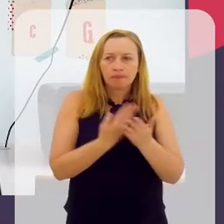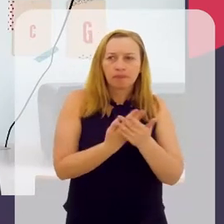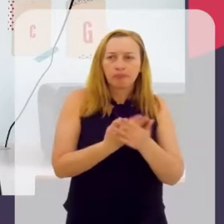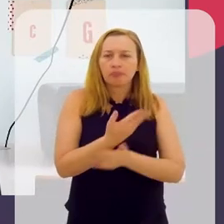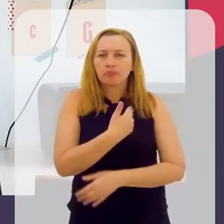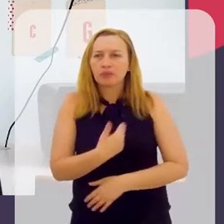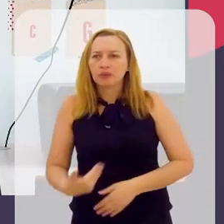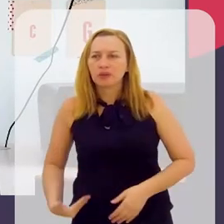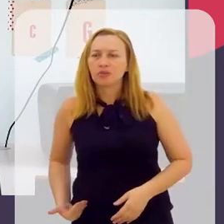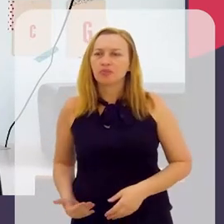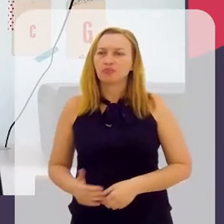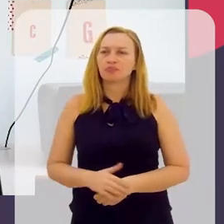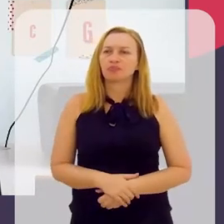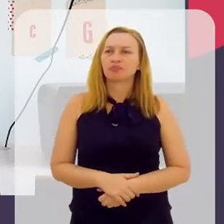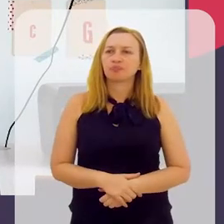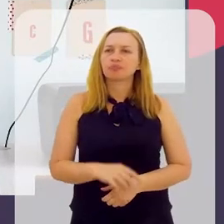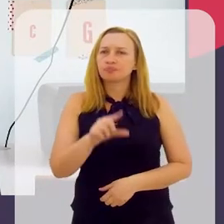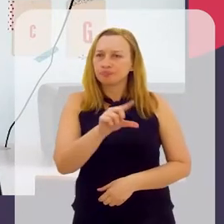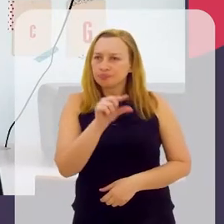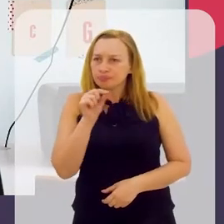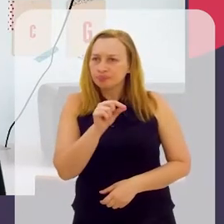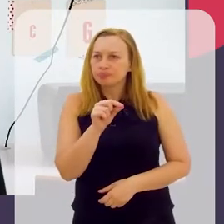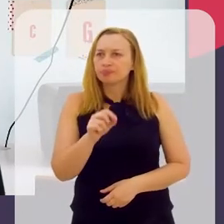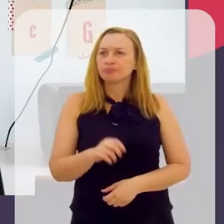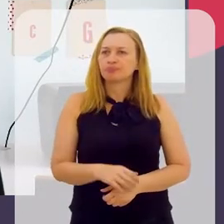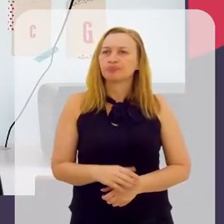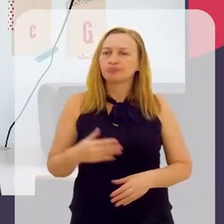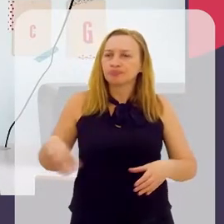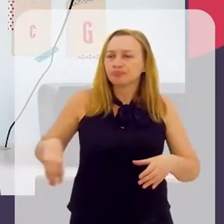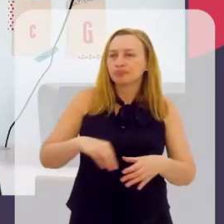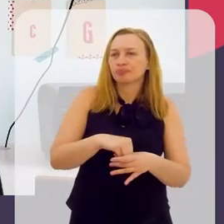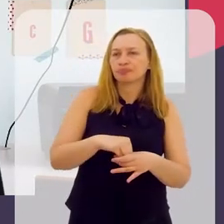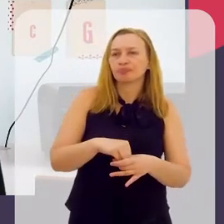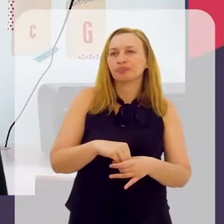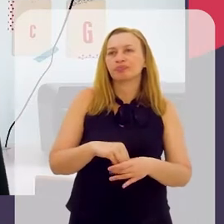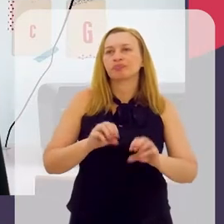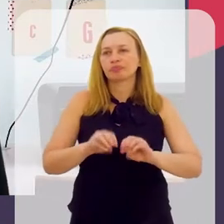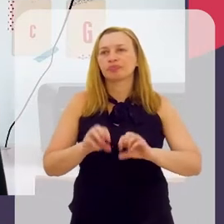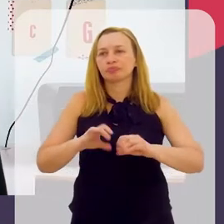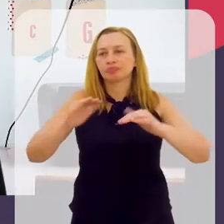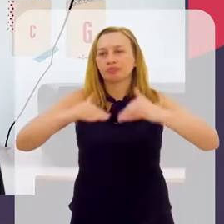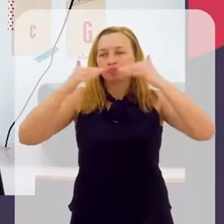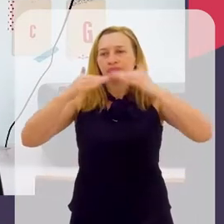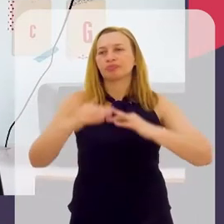escola pública tome essa decisão de ingressar no ensino